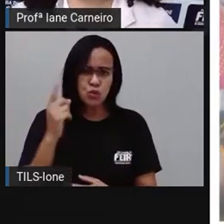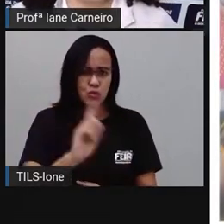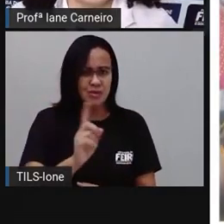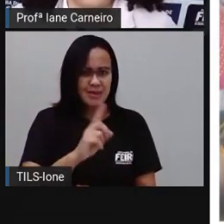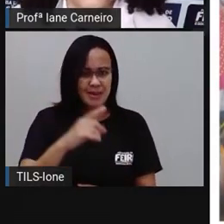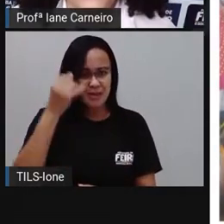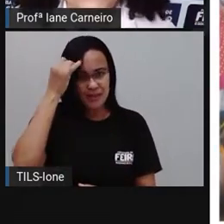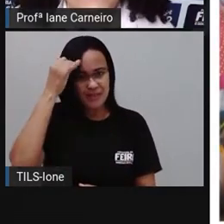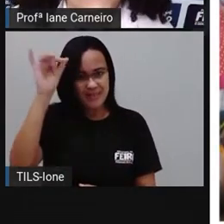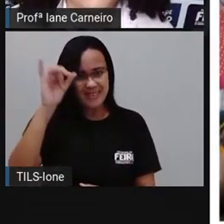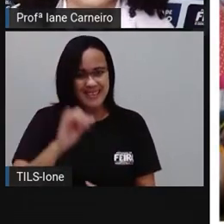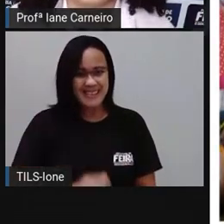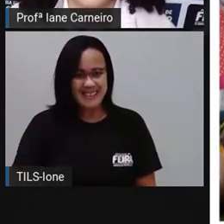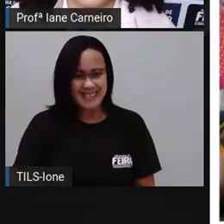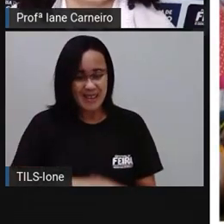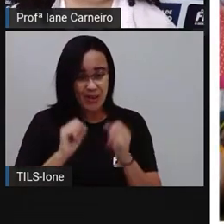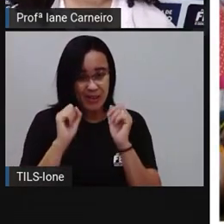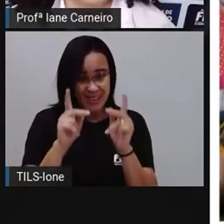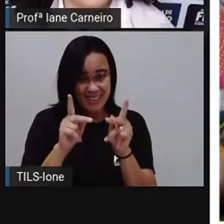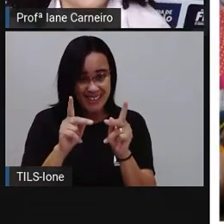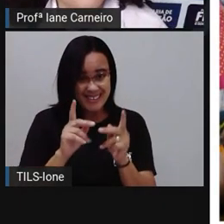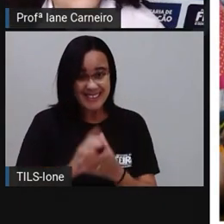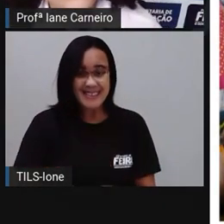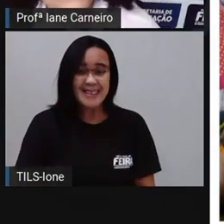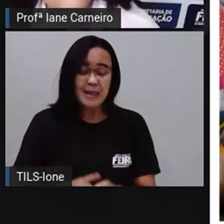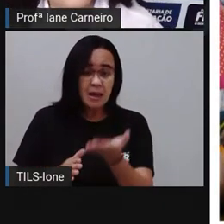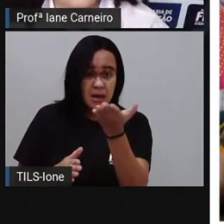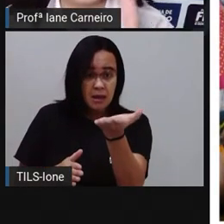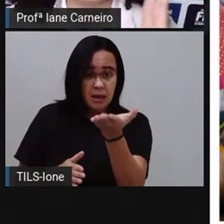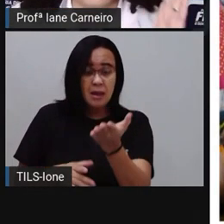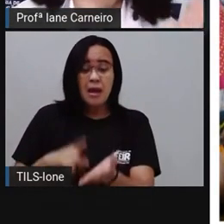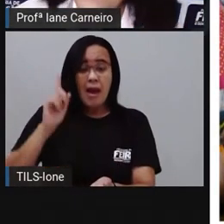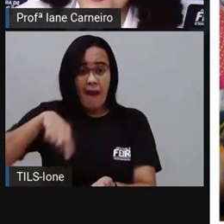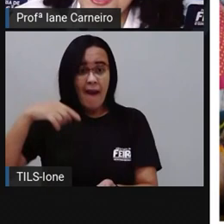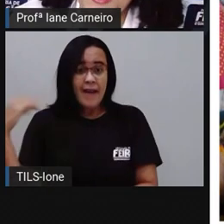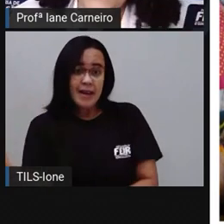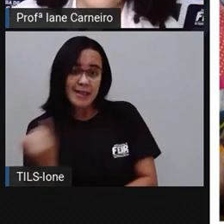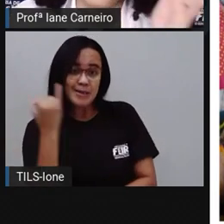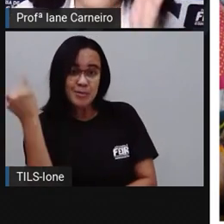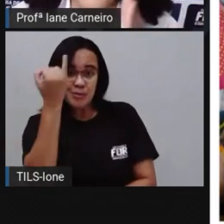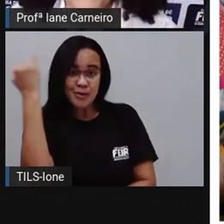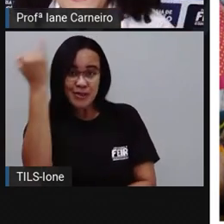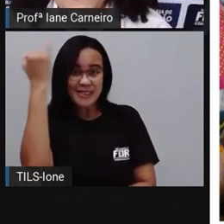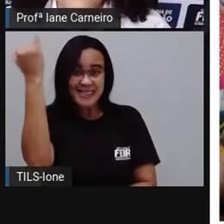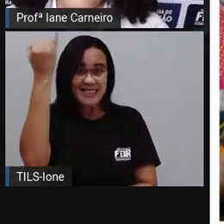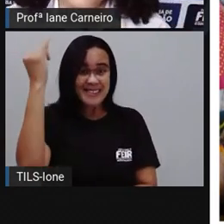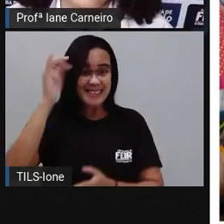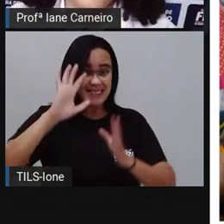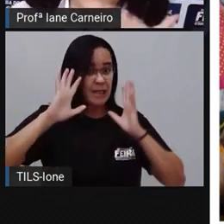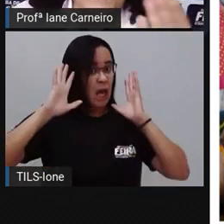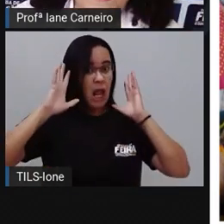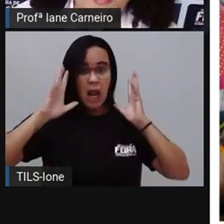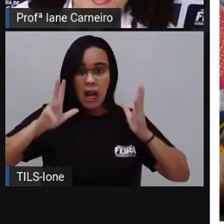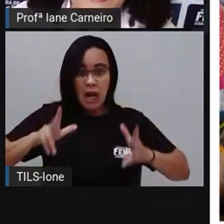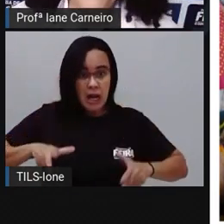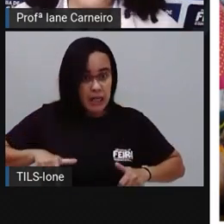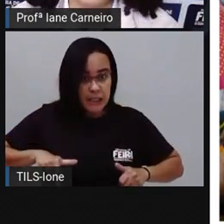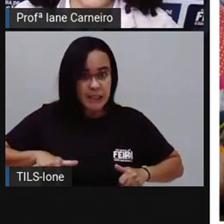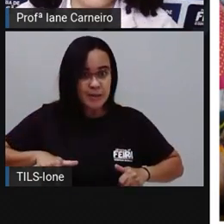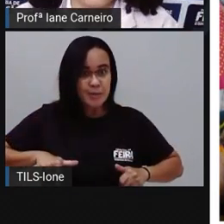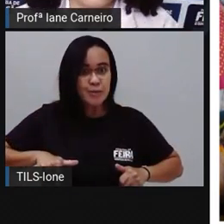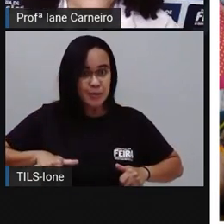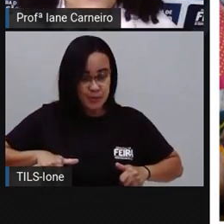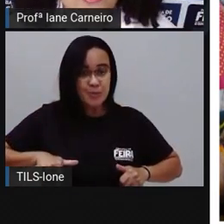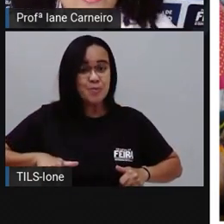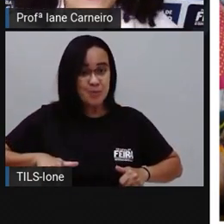E aí, ó, como a Proto trouxe alerta, esse alerta, é importante a higiene e limpeza das feiras livre. Ó como é melhor, né? O